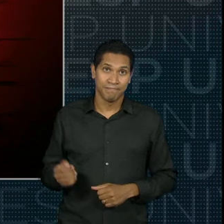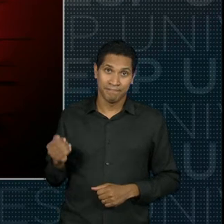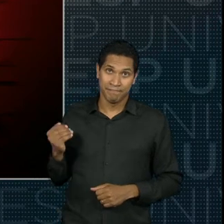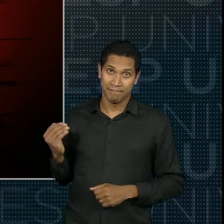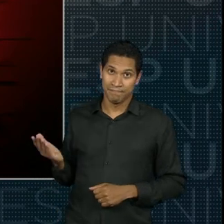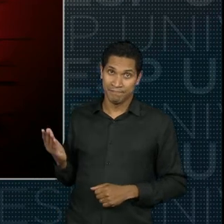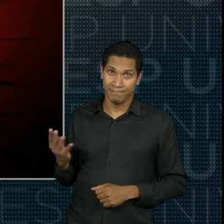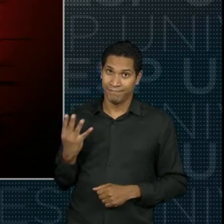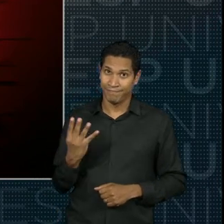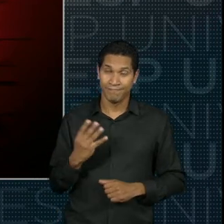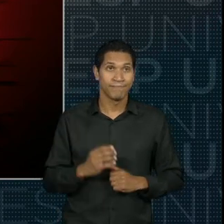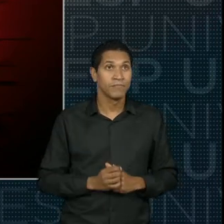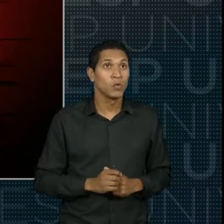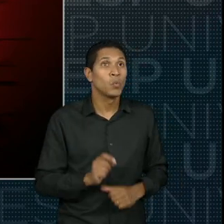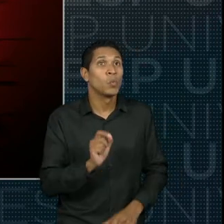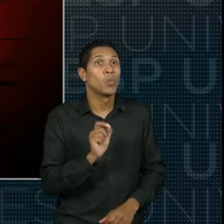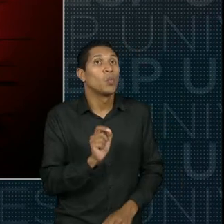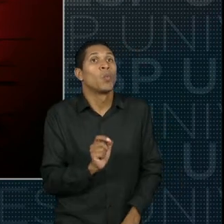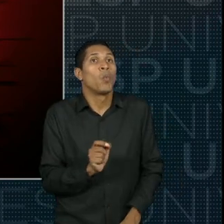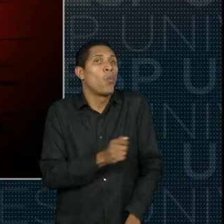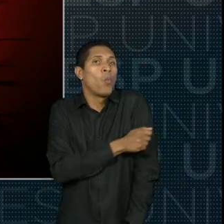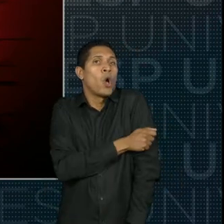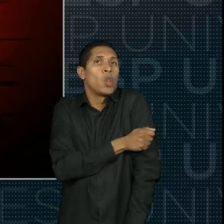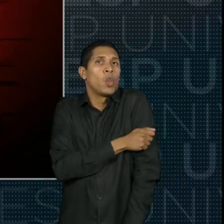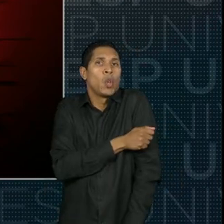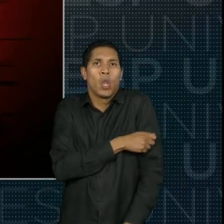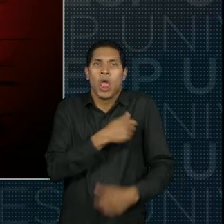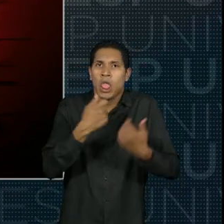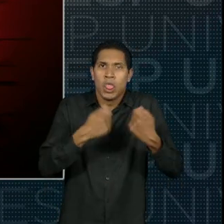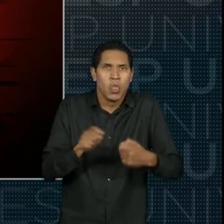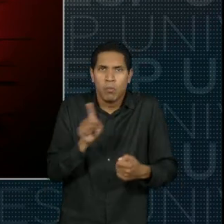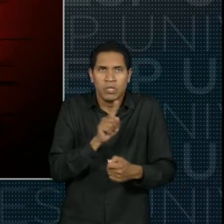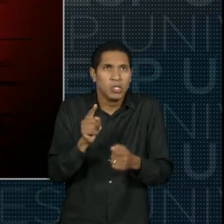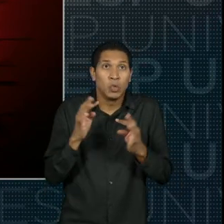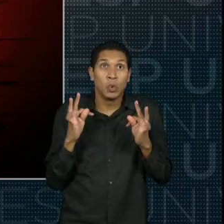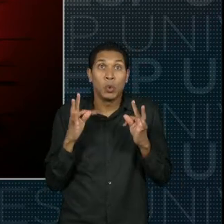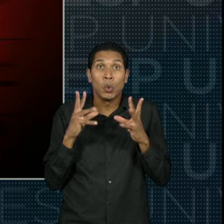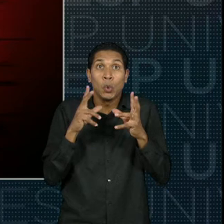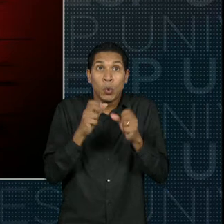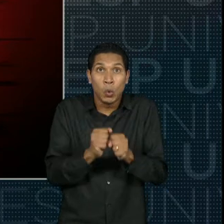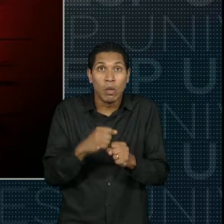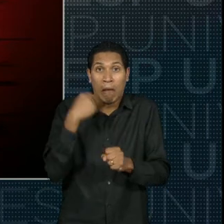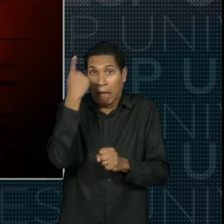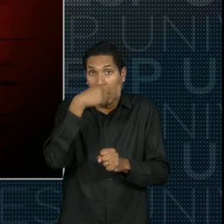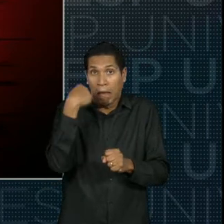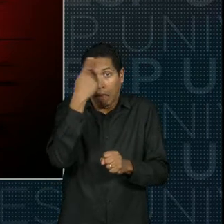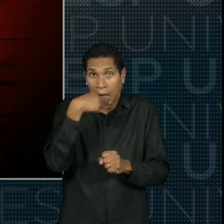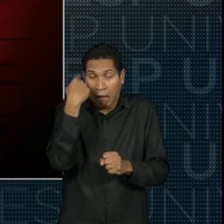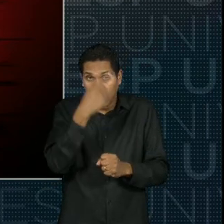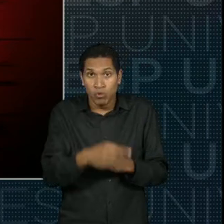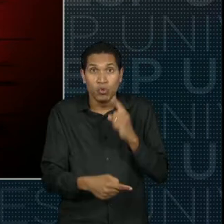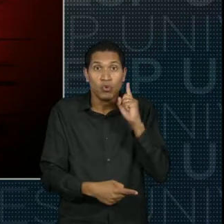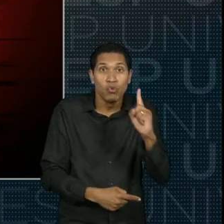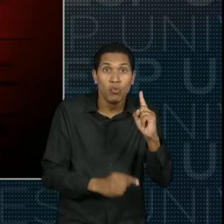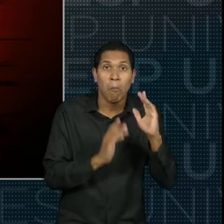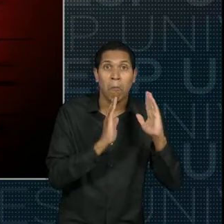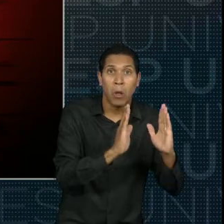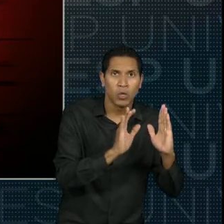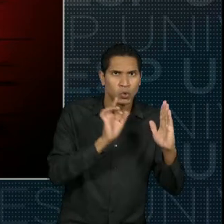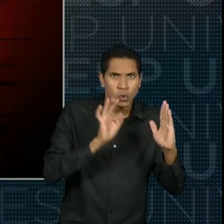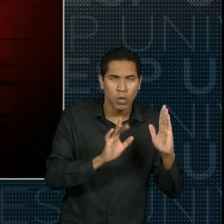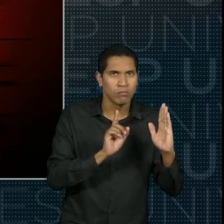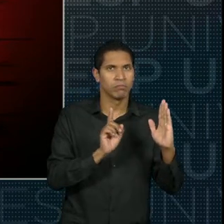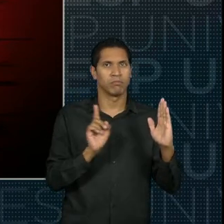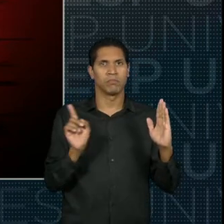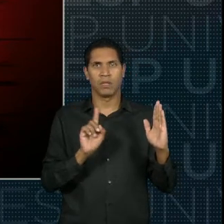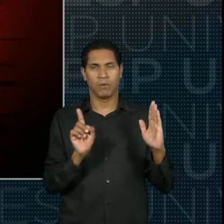E o aluno não precisa cumprir toda a carga horária em apenas uma modalidade. Mas o que eu quero